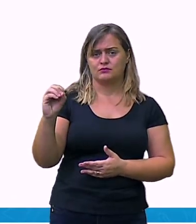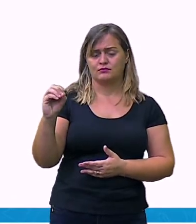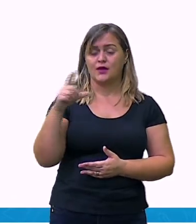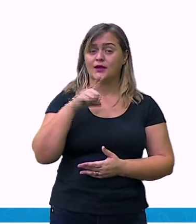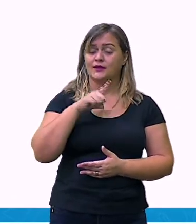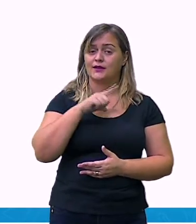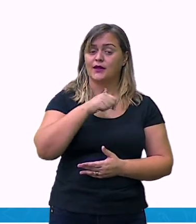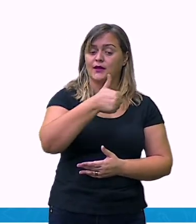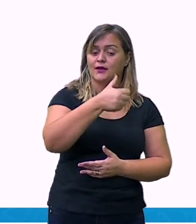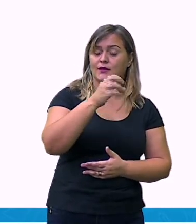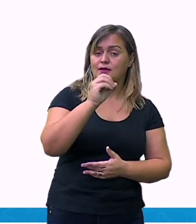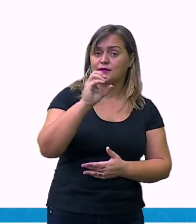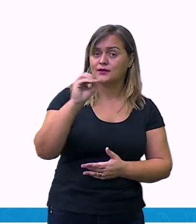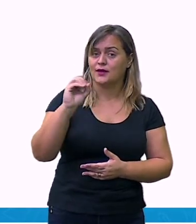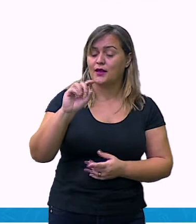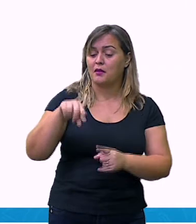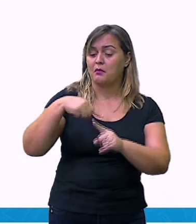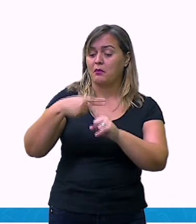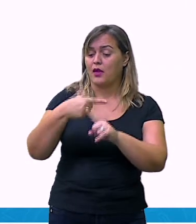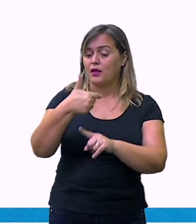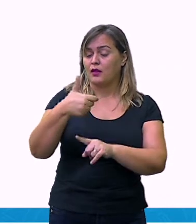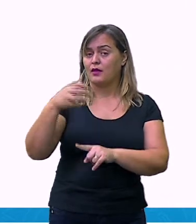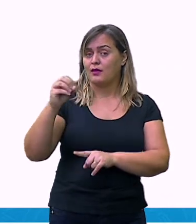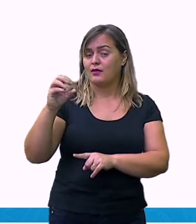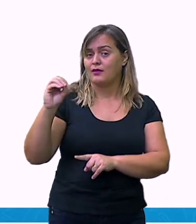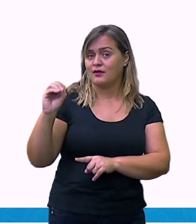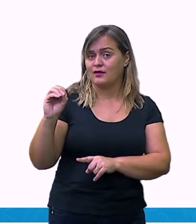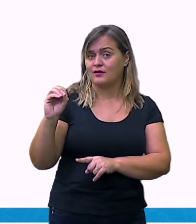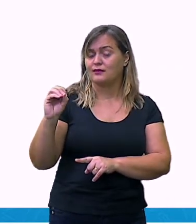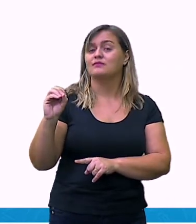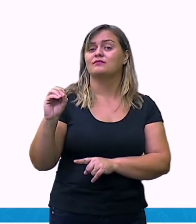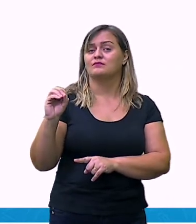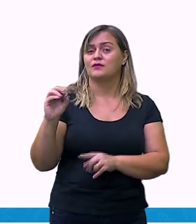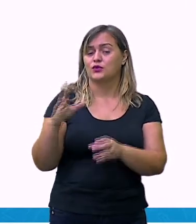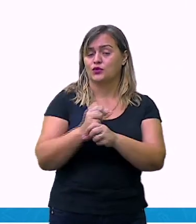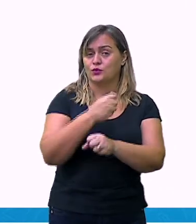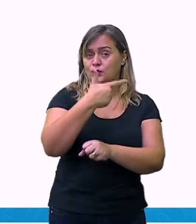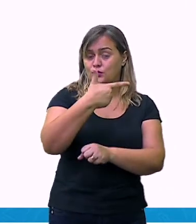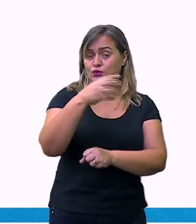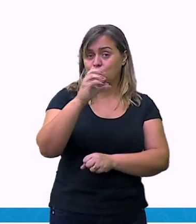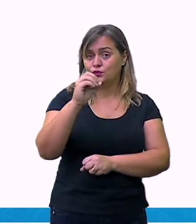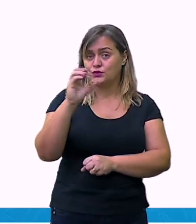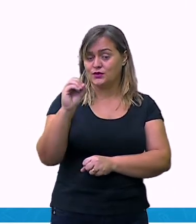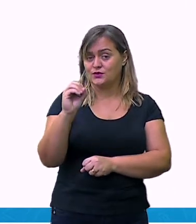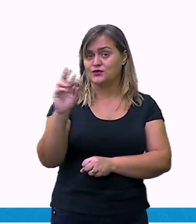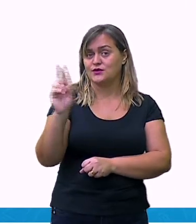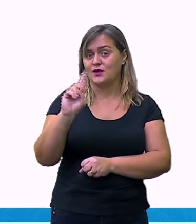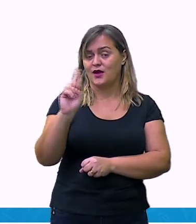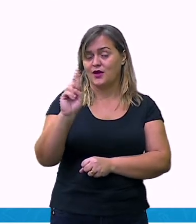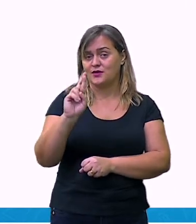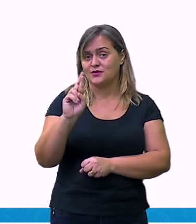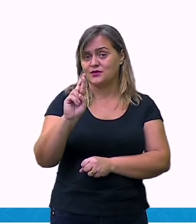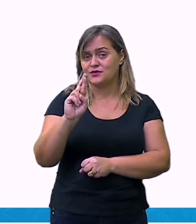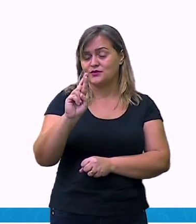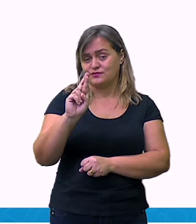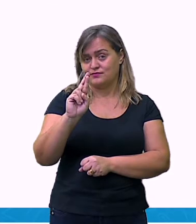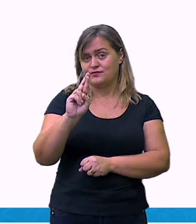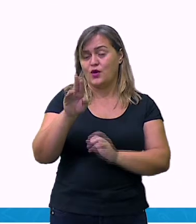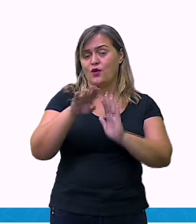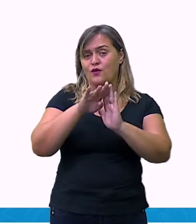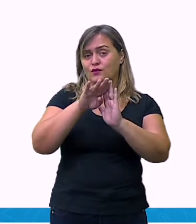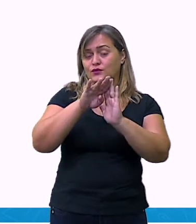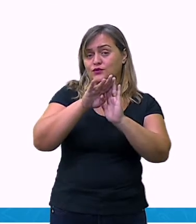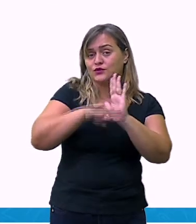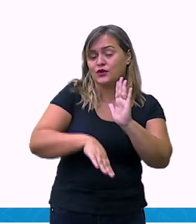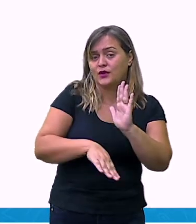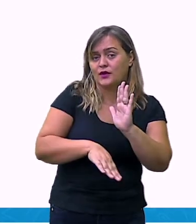Isso significa que eu poderei retirar 30 reais duas vezes. E duas vezes retirando aqui o 30